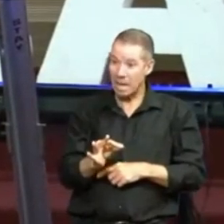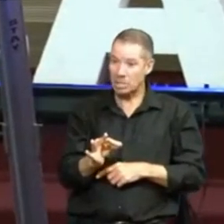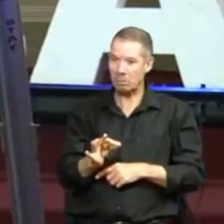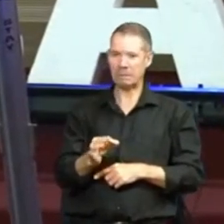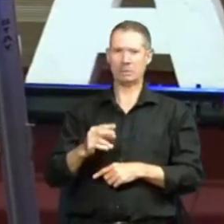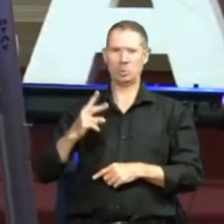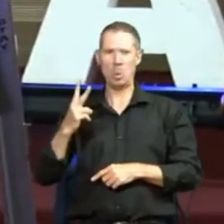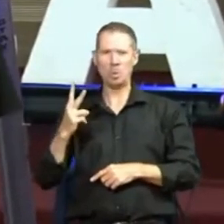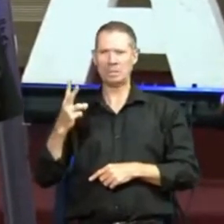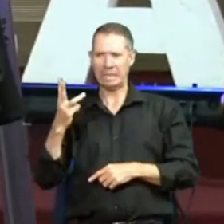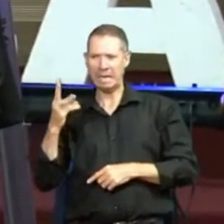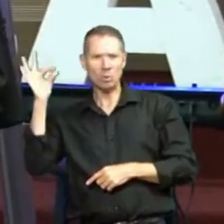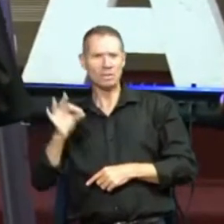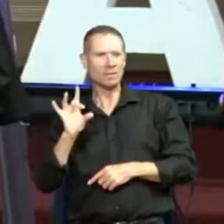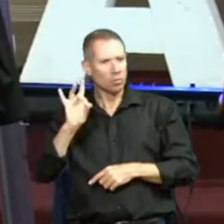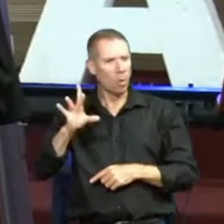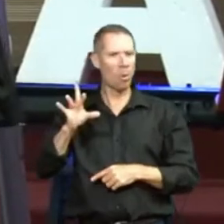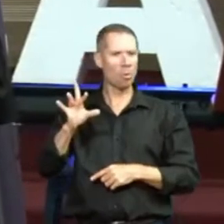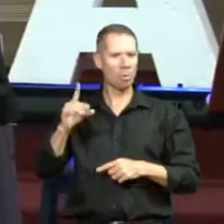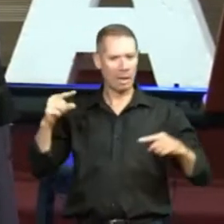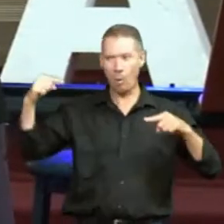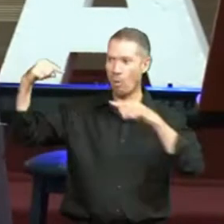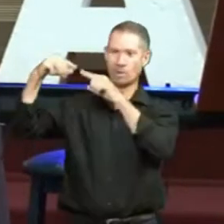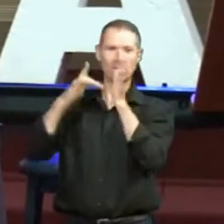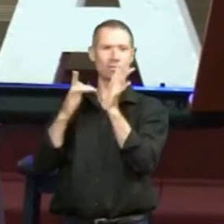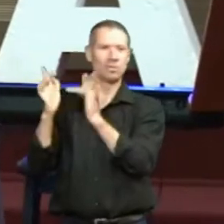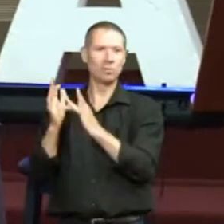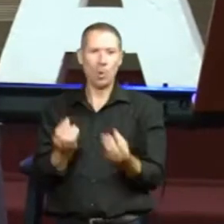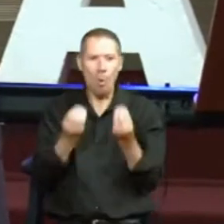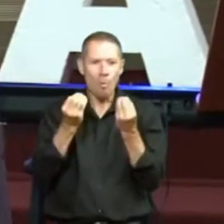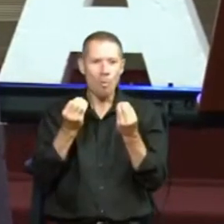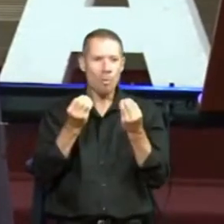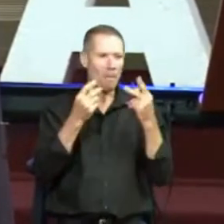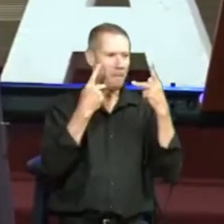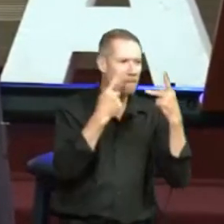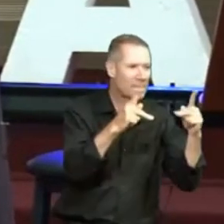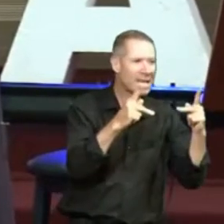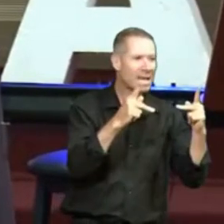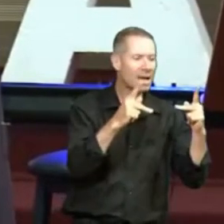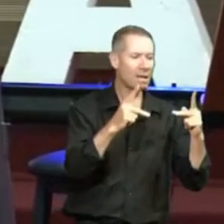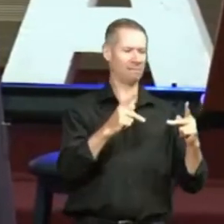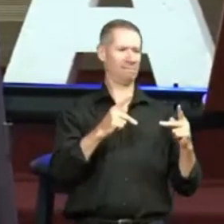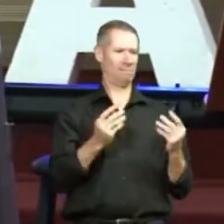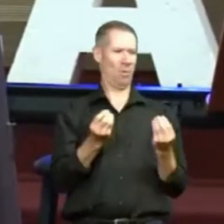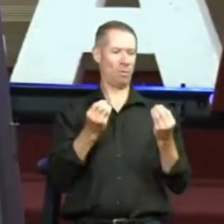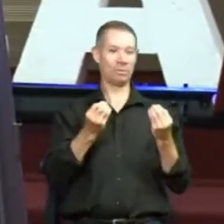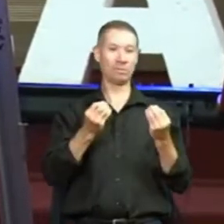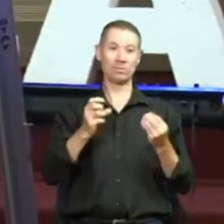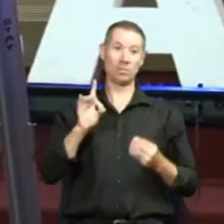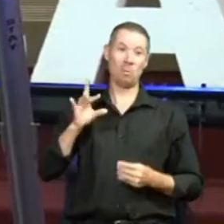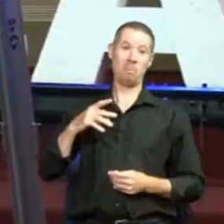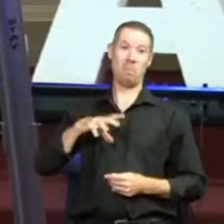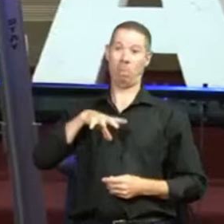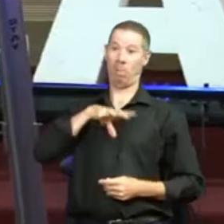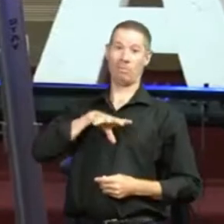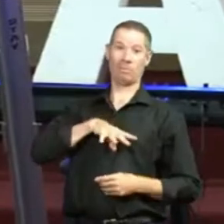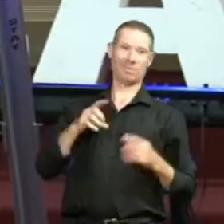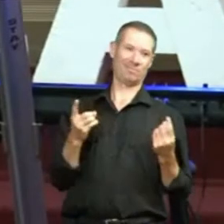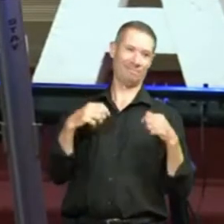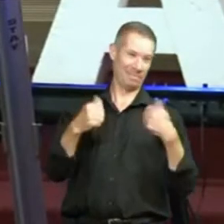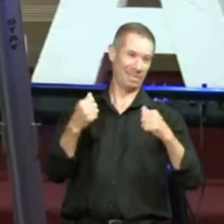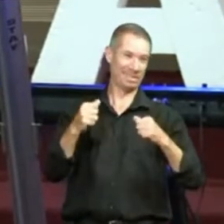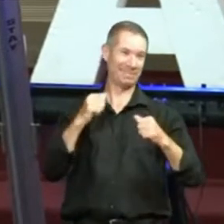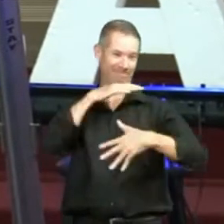Como verão se não há quem sinalize? Então, diante disso, nós